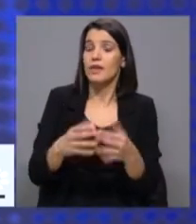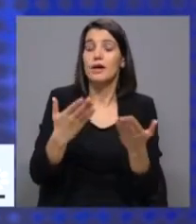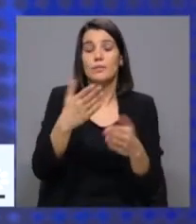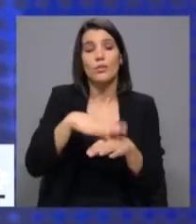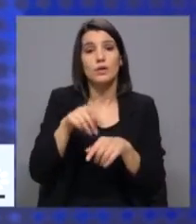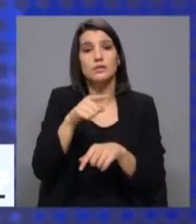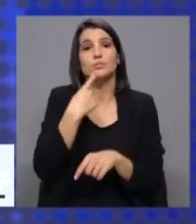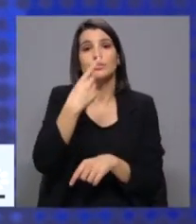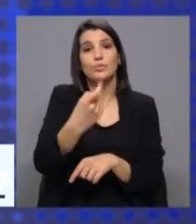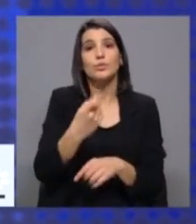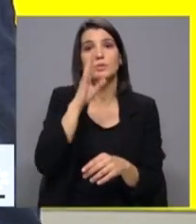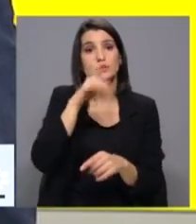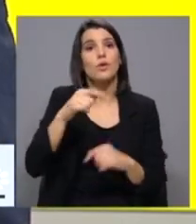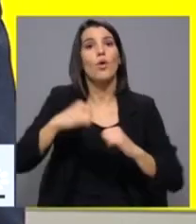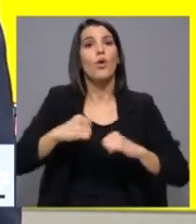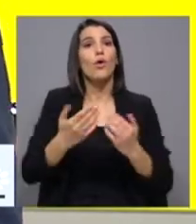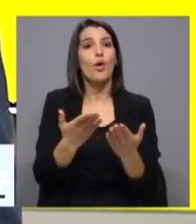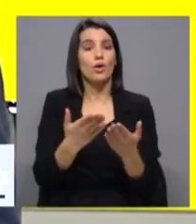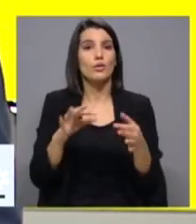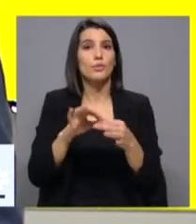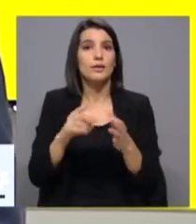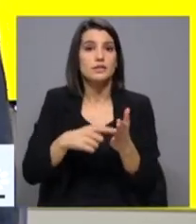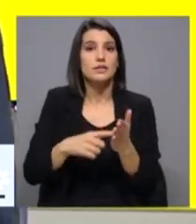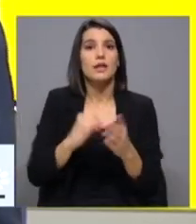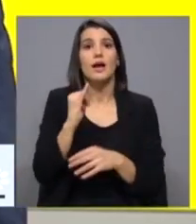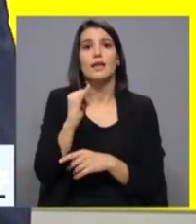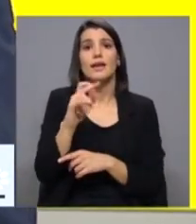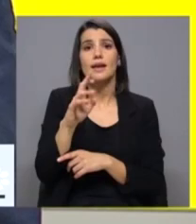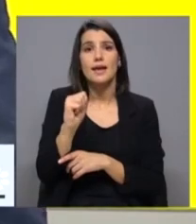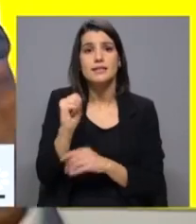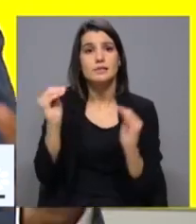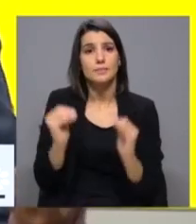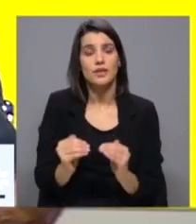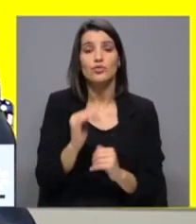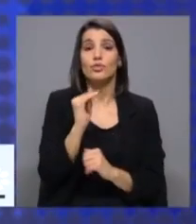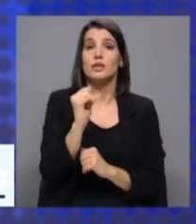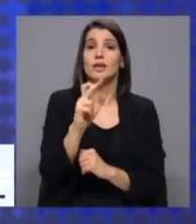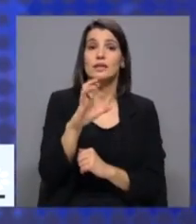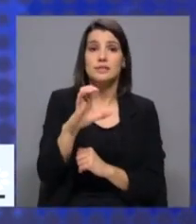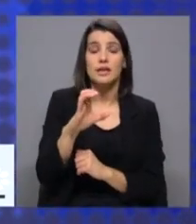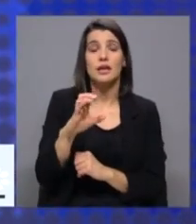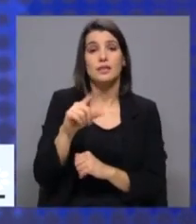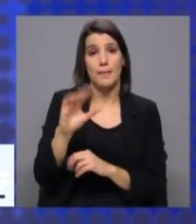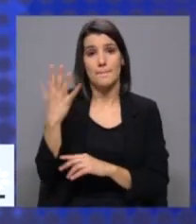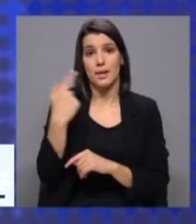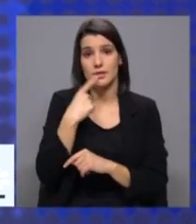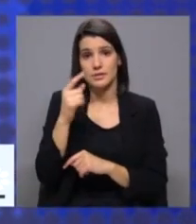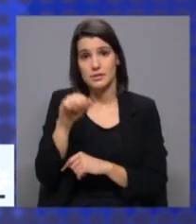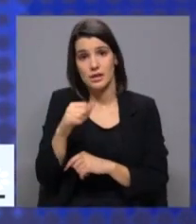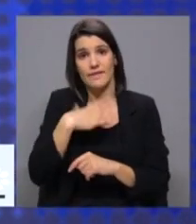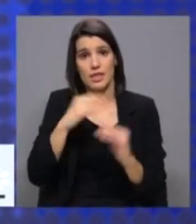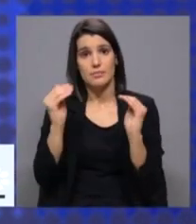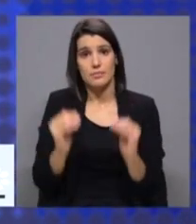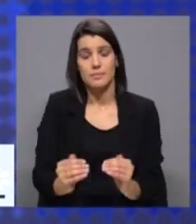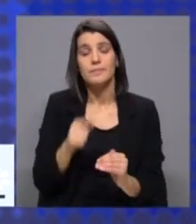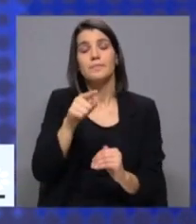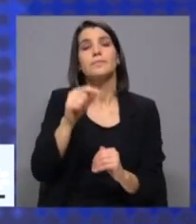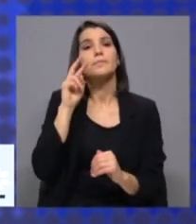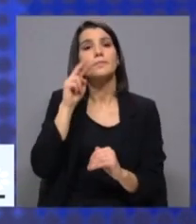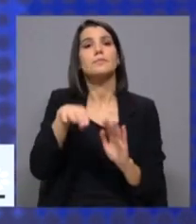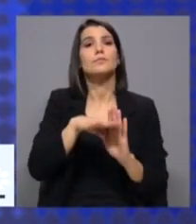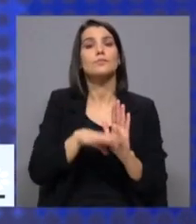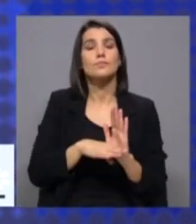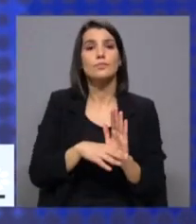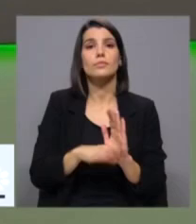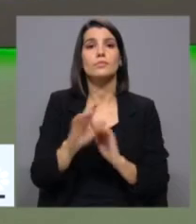mesmo, pergunto-lhe se concorda com a necessidade de ser o IRS, o IRC, como defende o PAN, atendendo que, olhando também para o programa